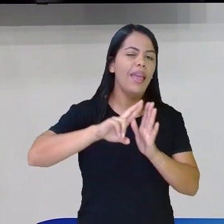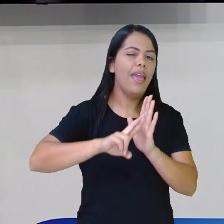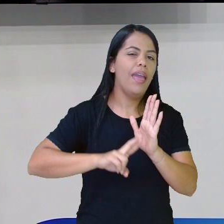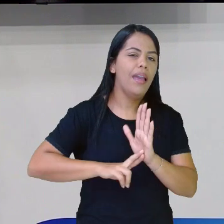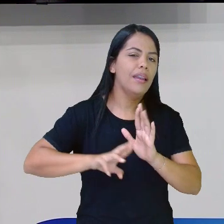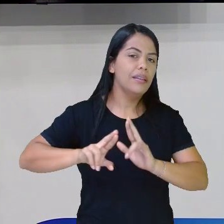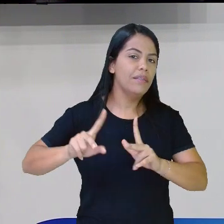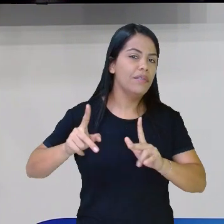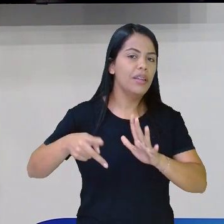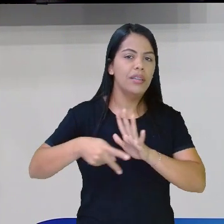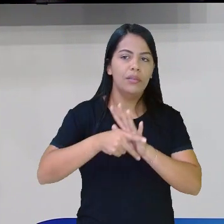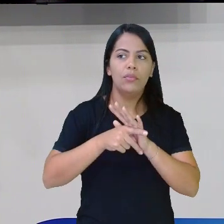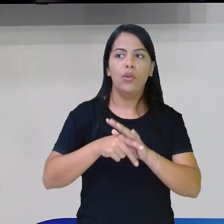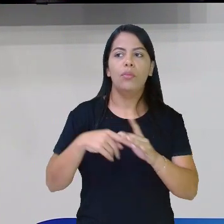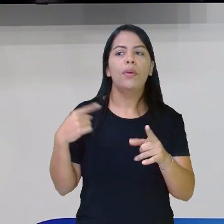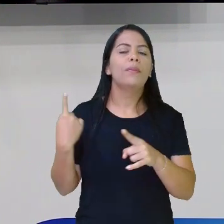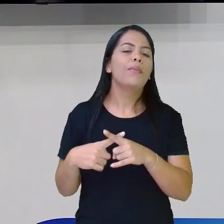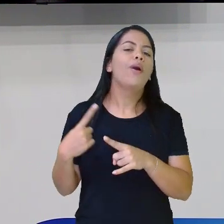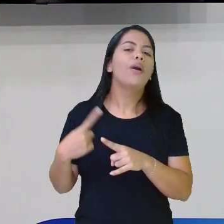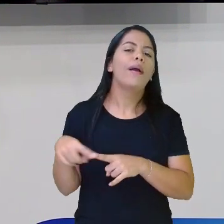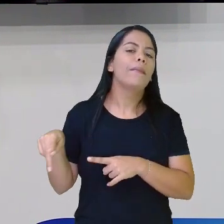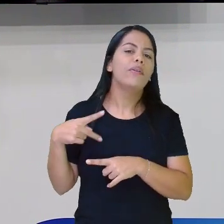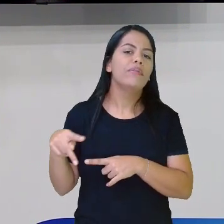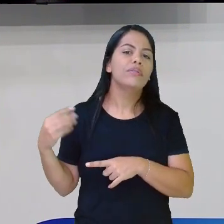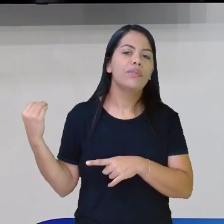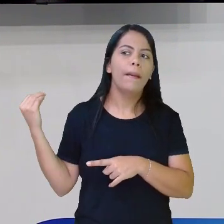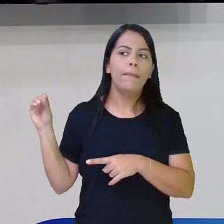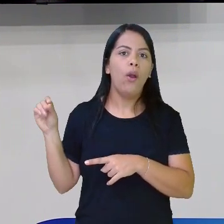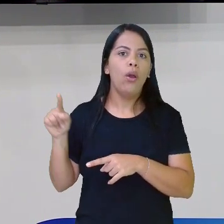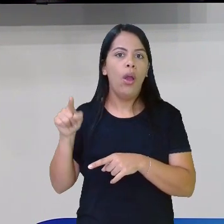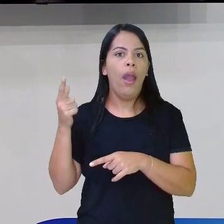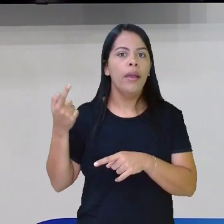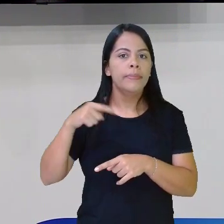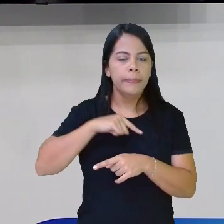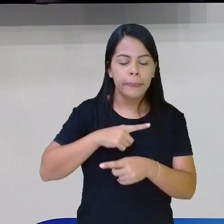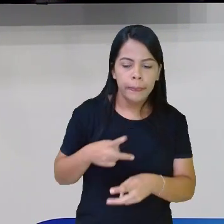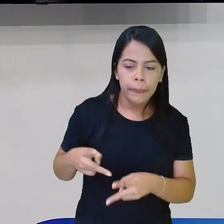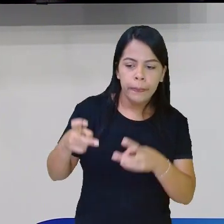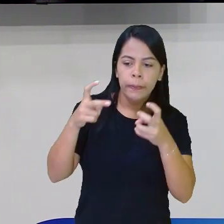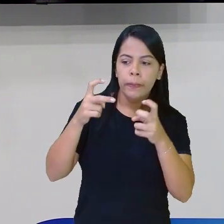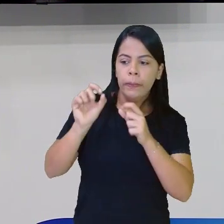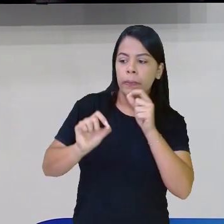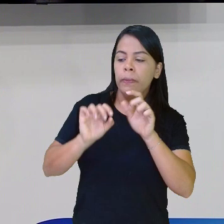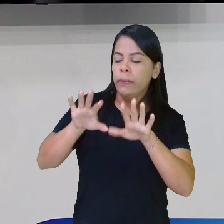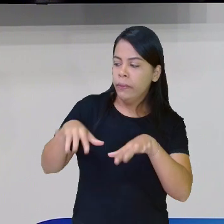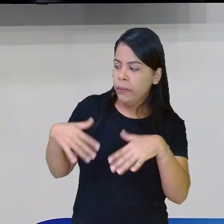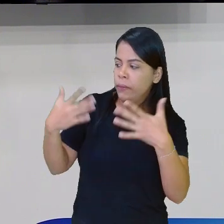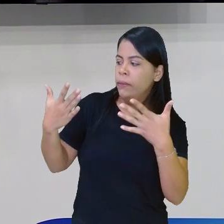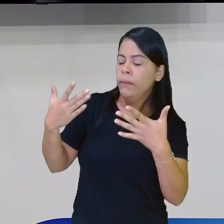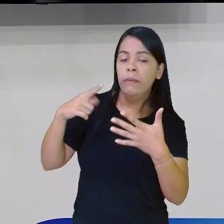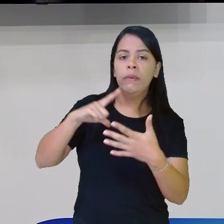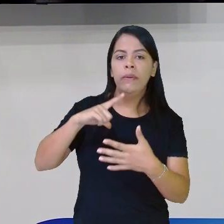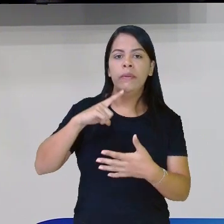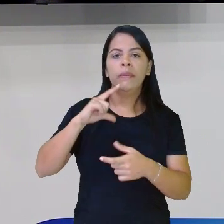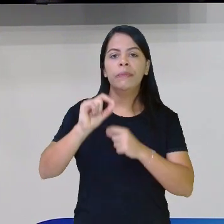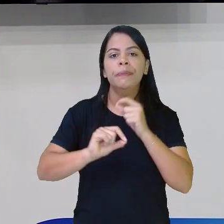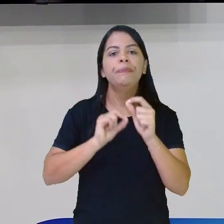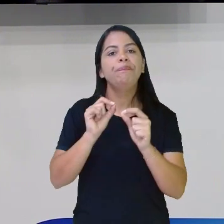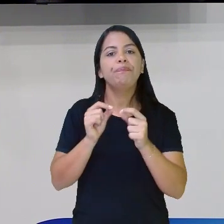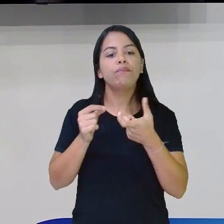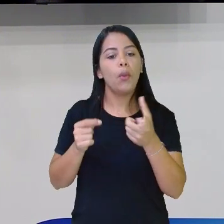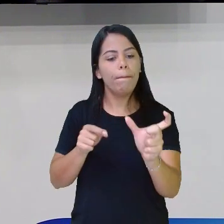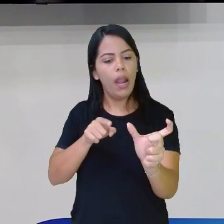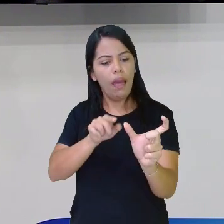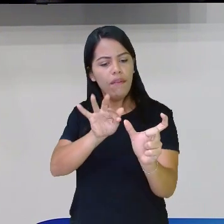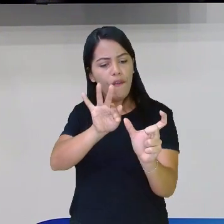por que a professora Eli colocou essa especificamente? Pra gente perceber, não é? Que quando tiver a terminação assim,